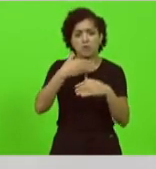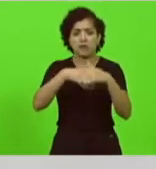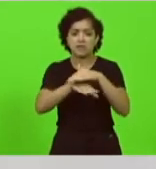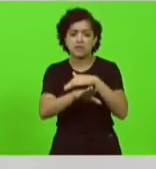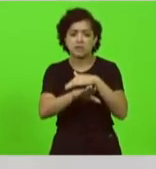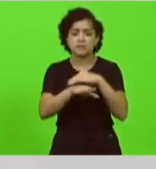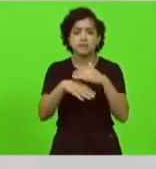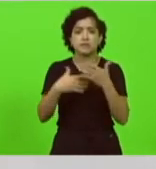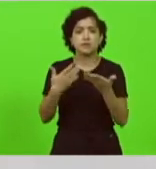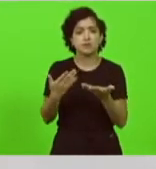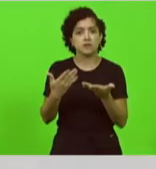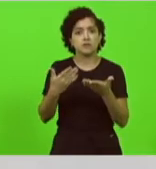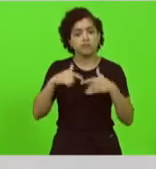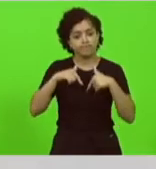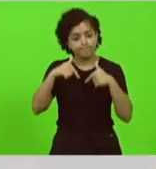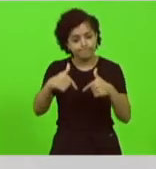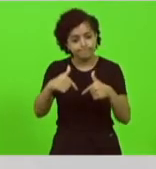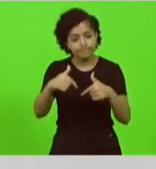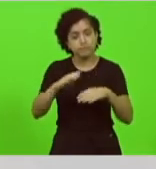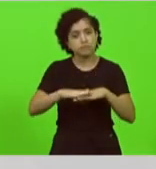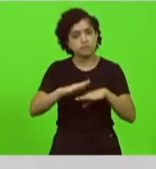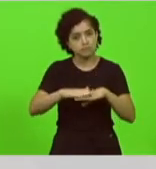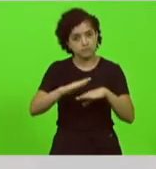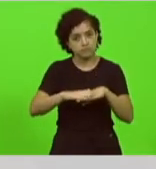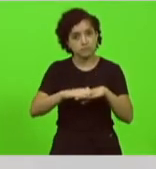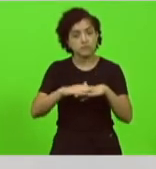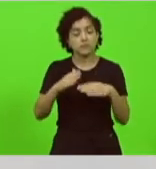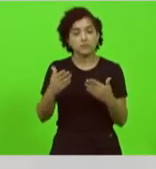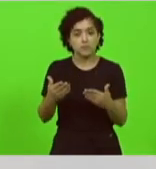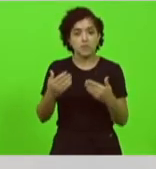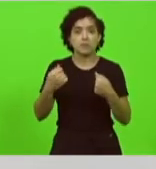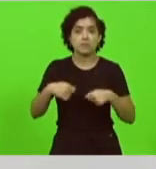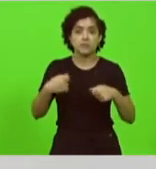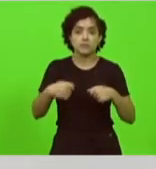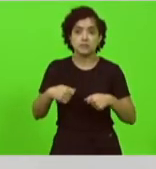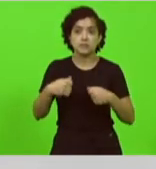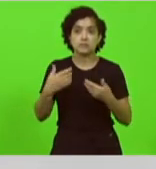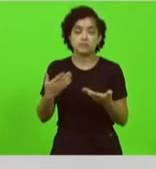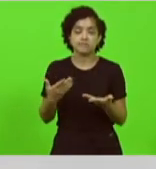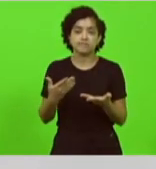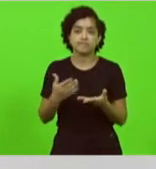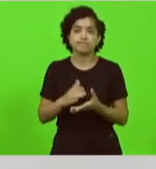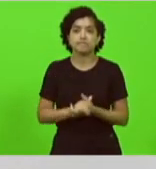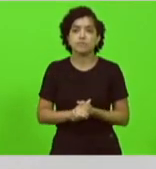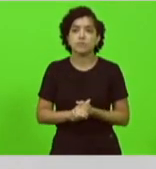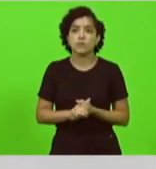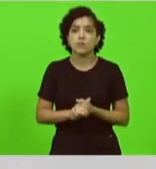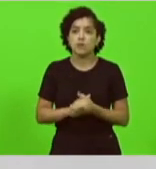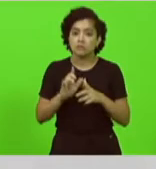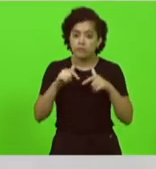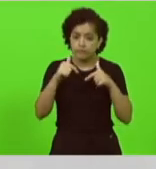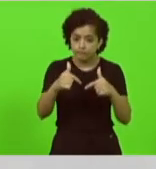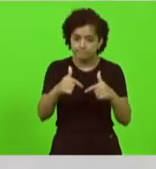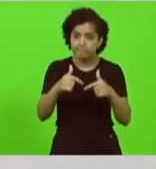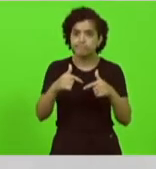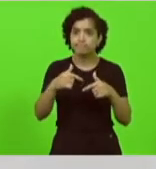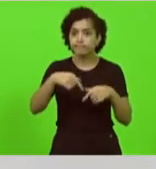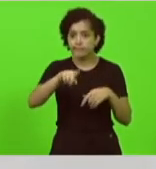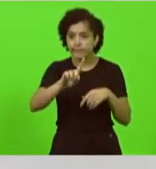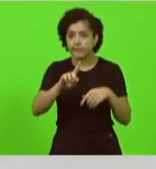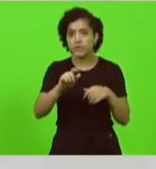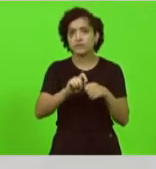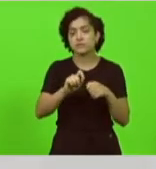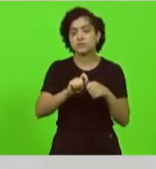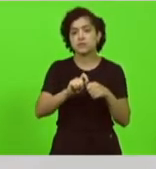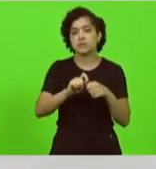só e não estou à atitude vamos fazer alguma coisa? efetiva vamos fazer alguma coisa? eu estou